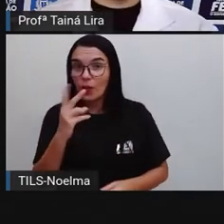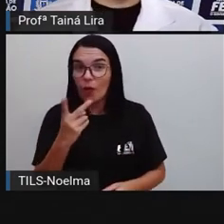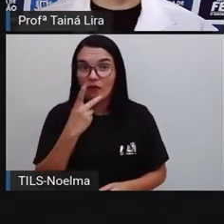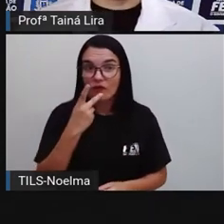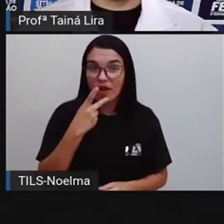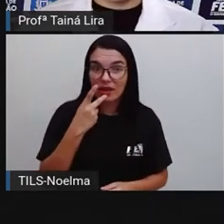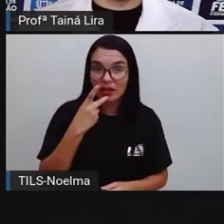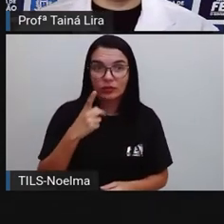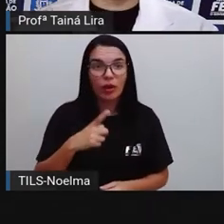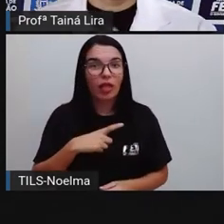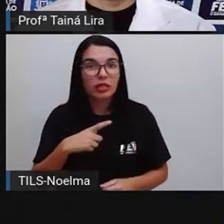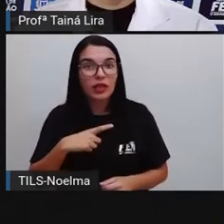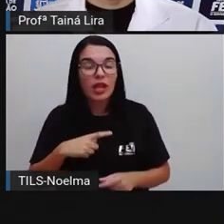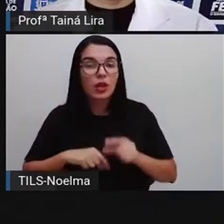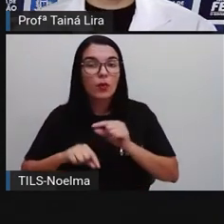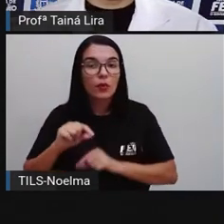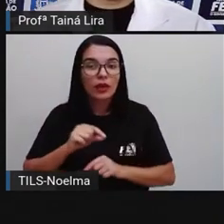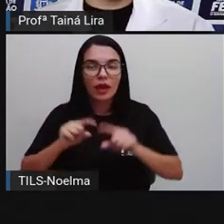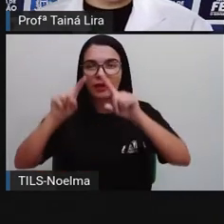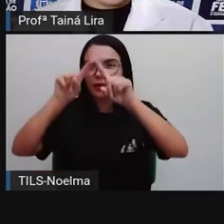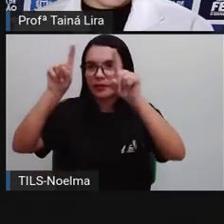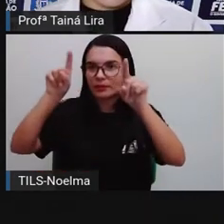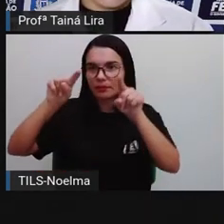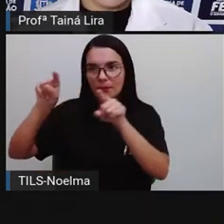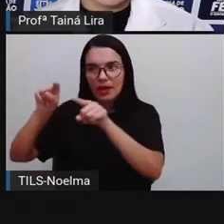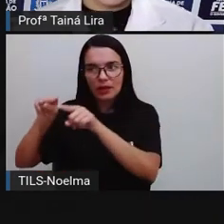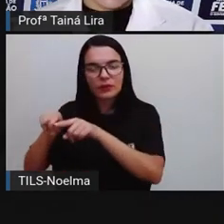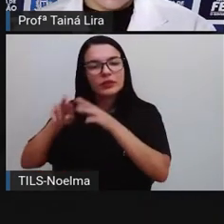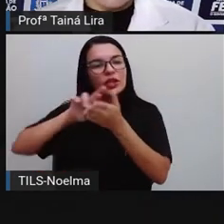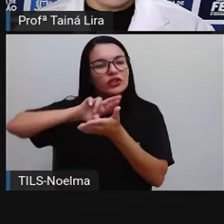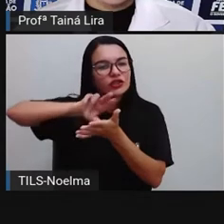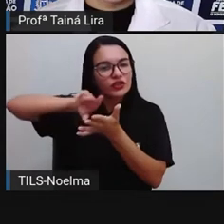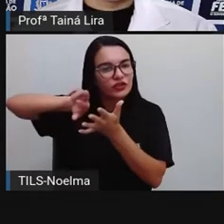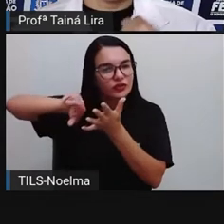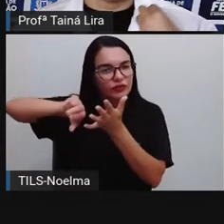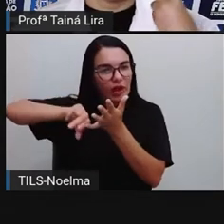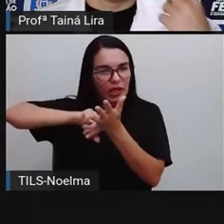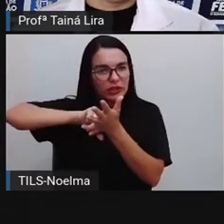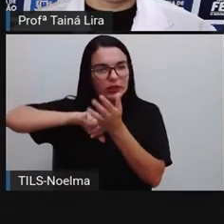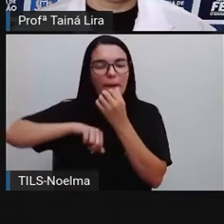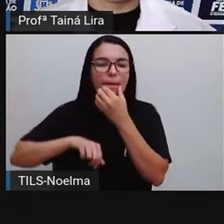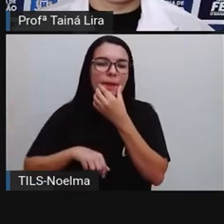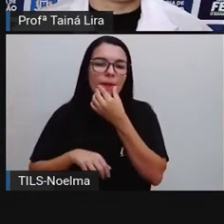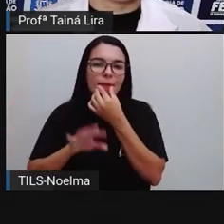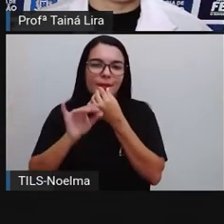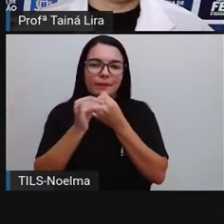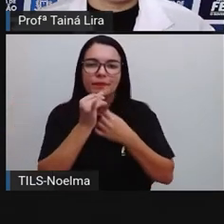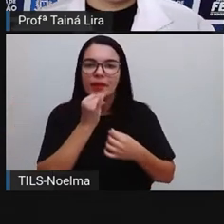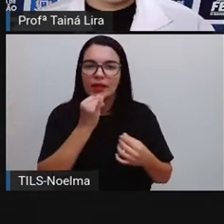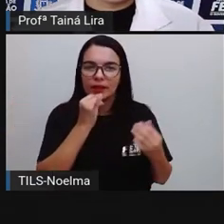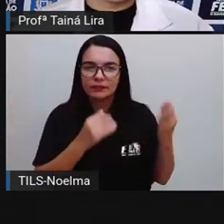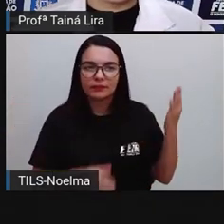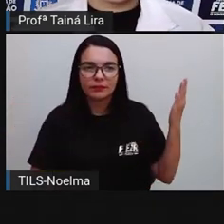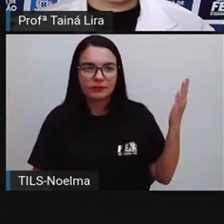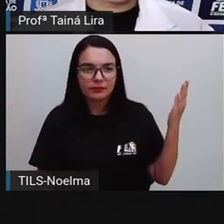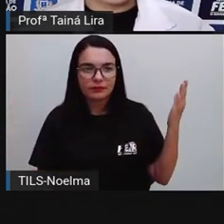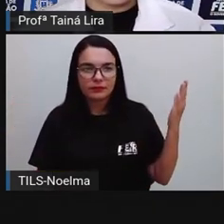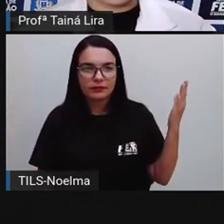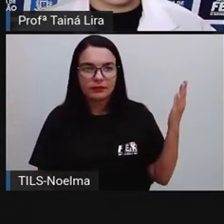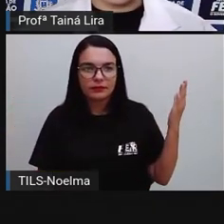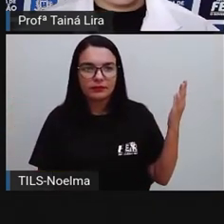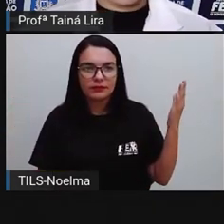usar balões diferentes, tá? Então, por exemplo, como é o balão de